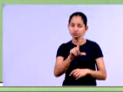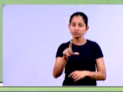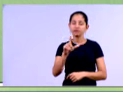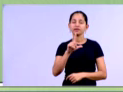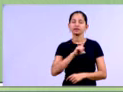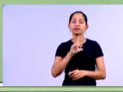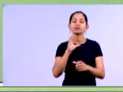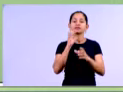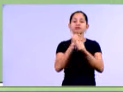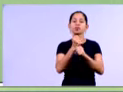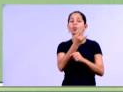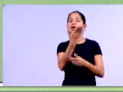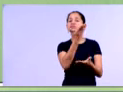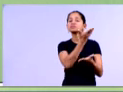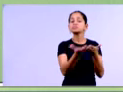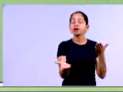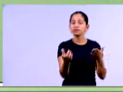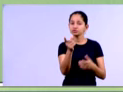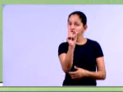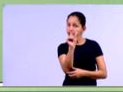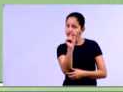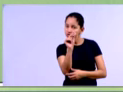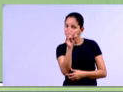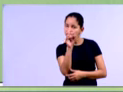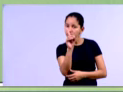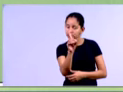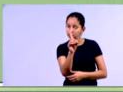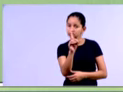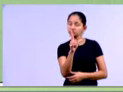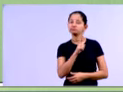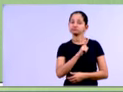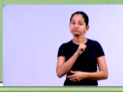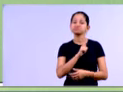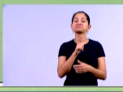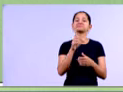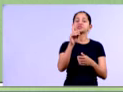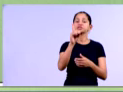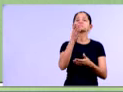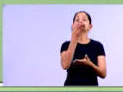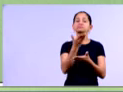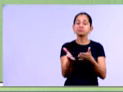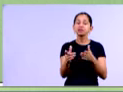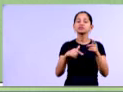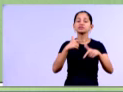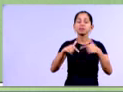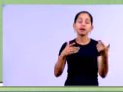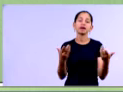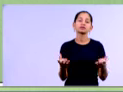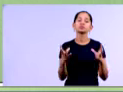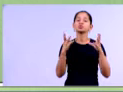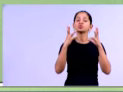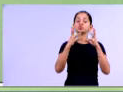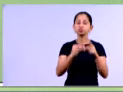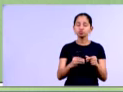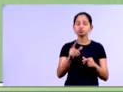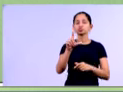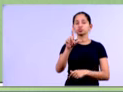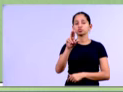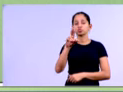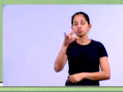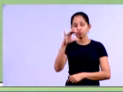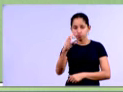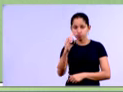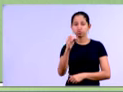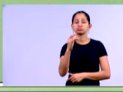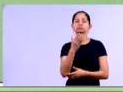total das despesas financeiras, nós vamos fazer de forma semelhante. As despesas operacionais, também. Participação do lucro bruto, dividido